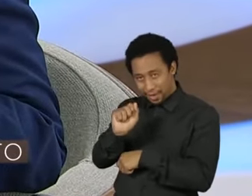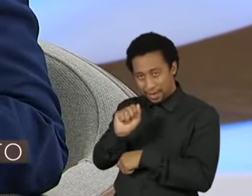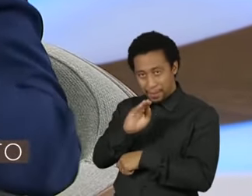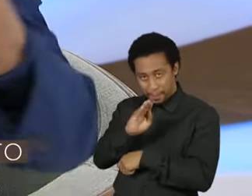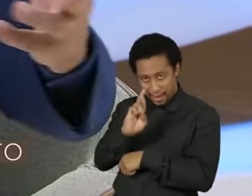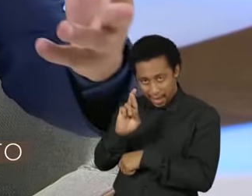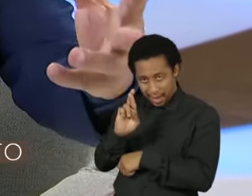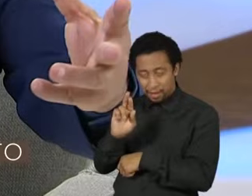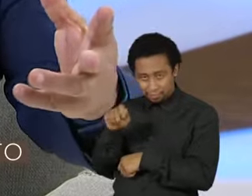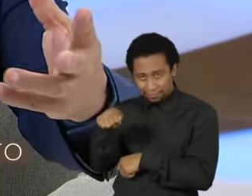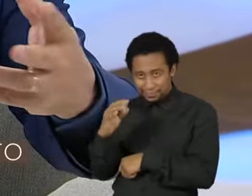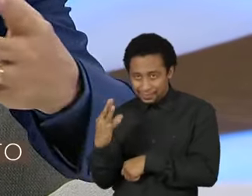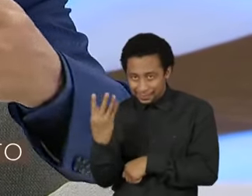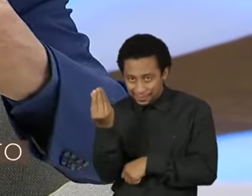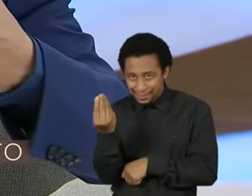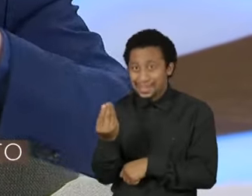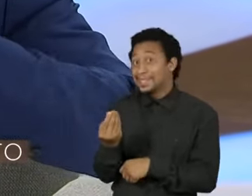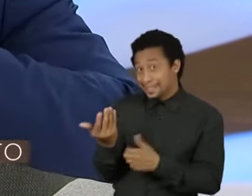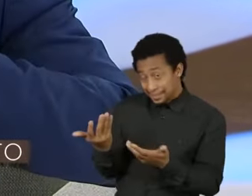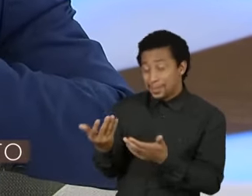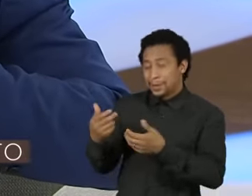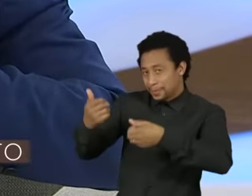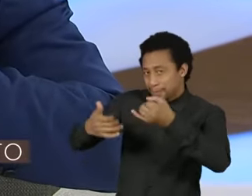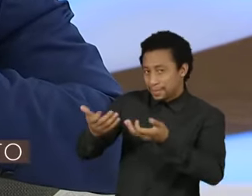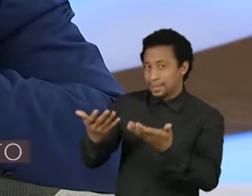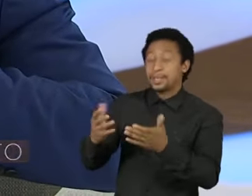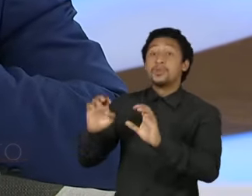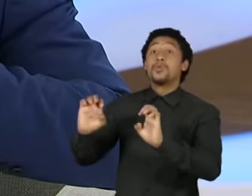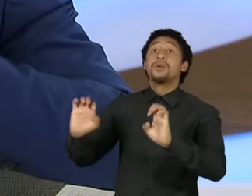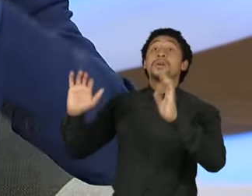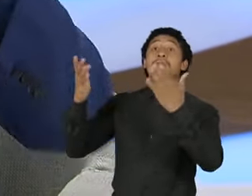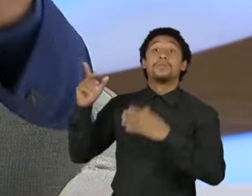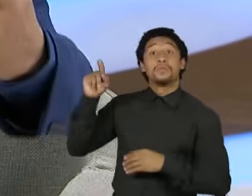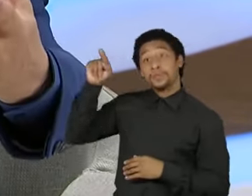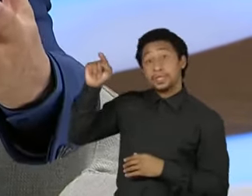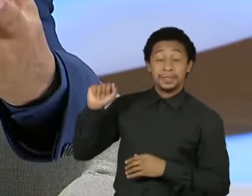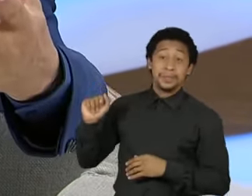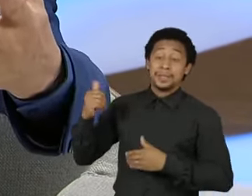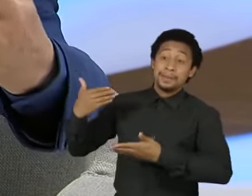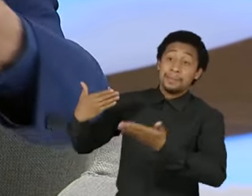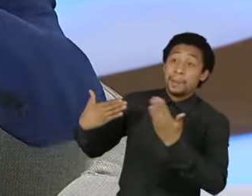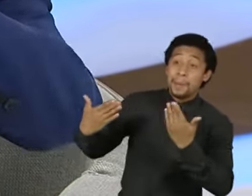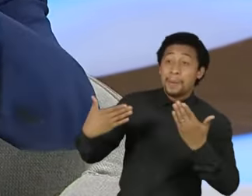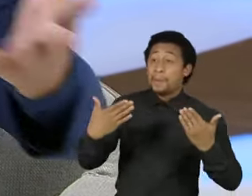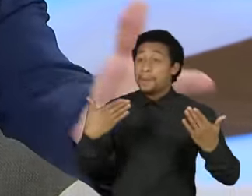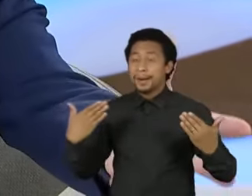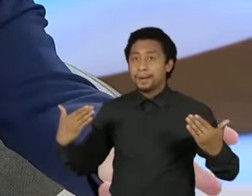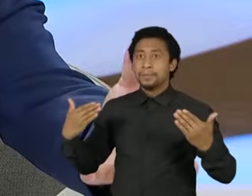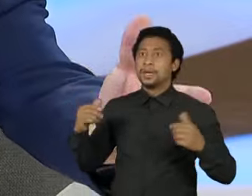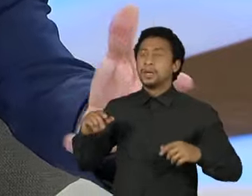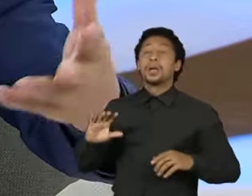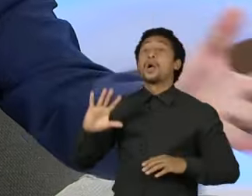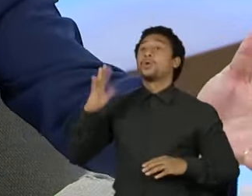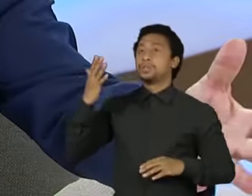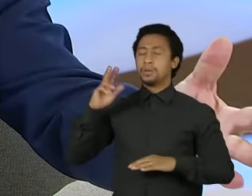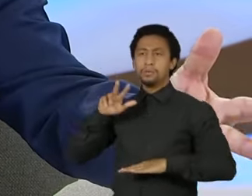contei em outro evento, a primeira vez que eu fui falar em público, com muita gente na minha frente, era um ginásio de esporte lotado, porque era um show